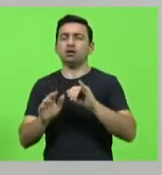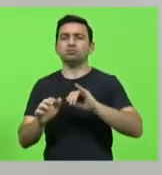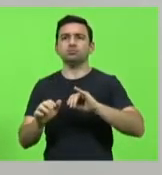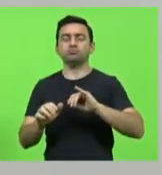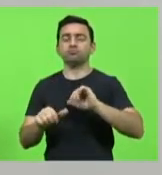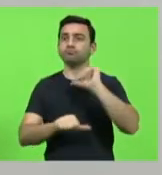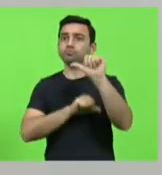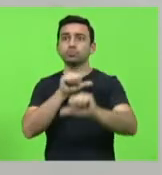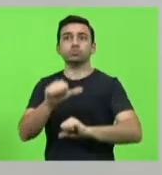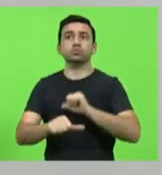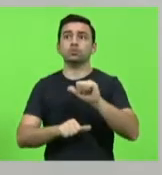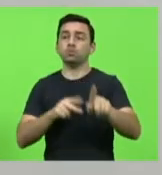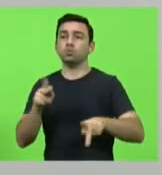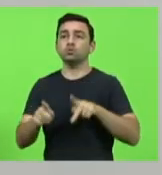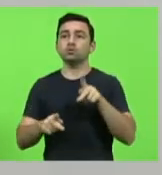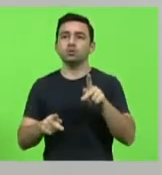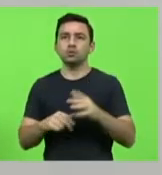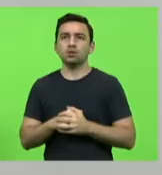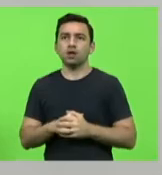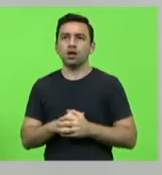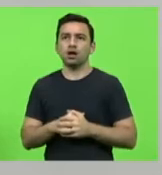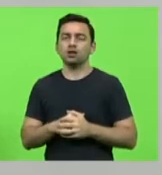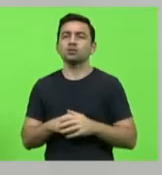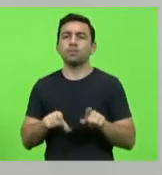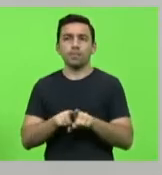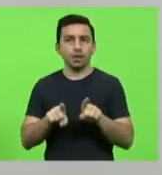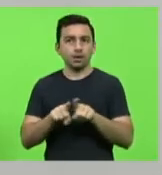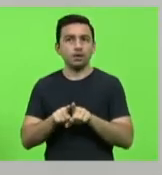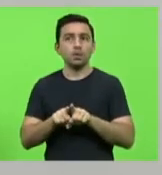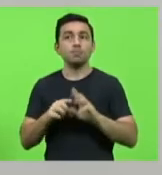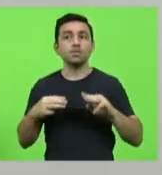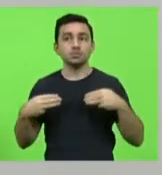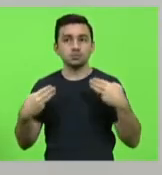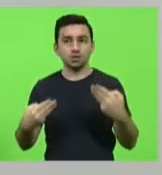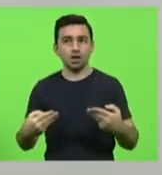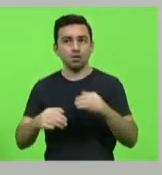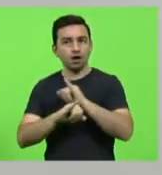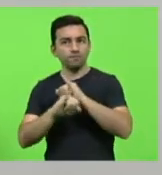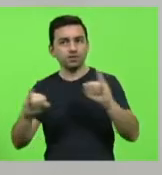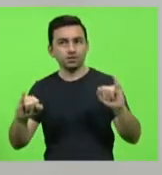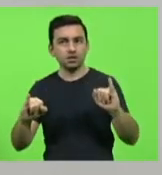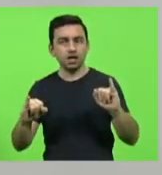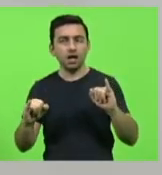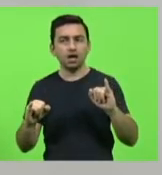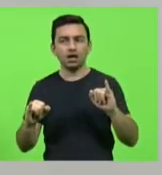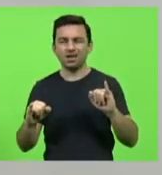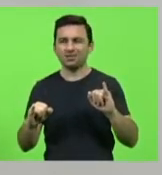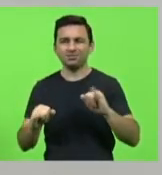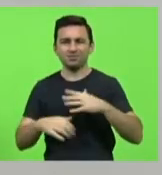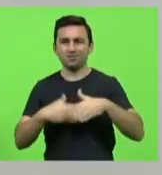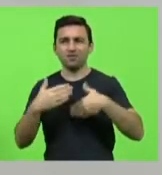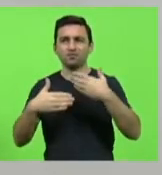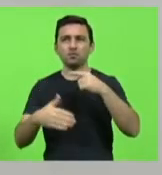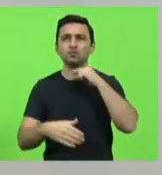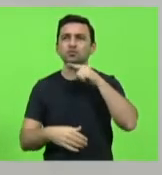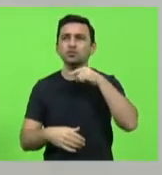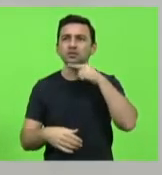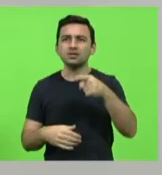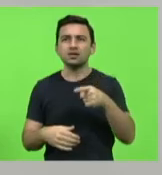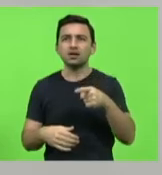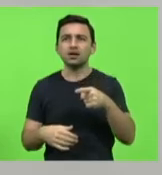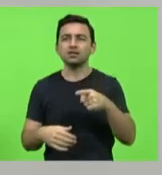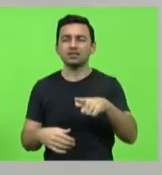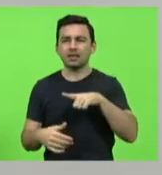ampla análise técnica, o ministério concluiu, então, que o dialeto não é apenas contraproducente ao combate de eventuais discriminações